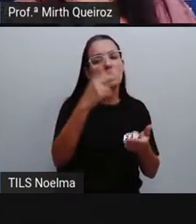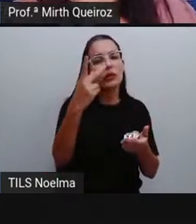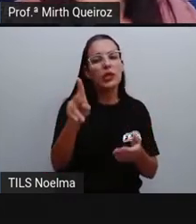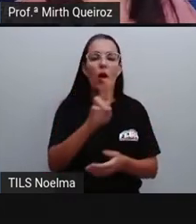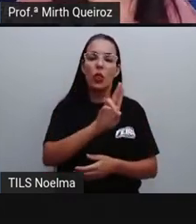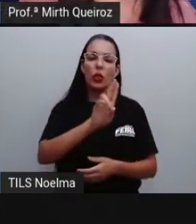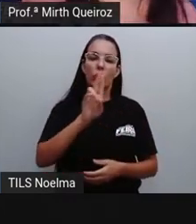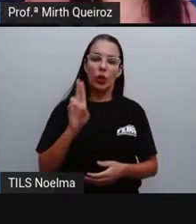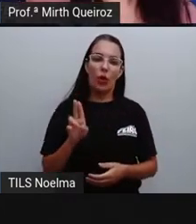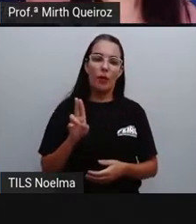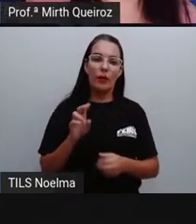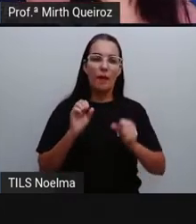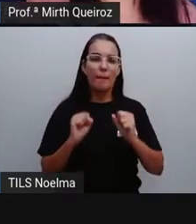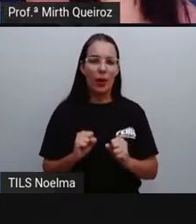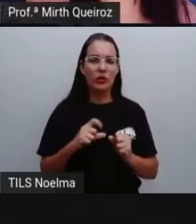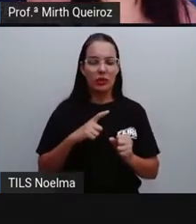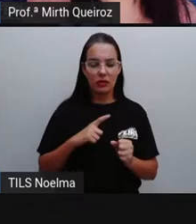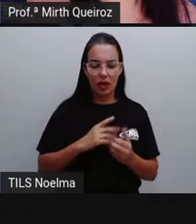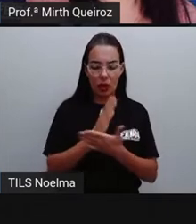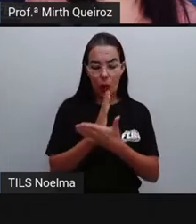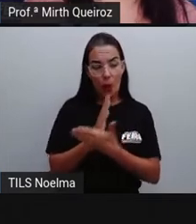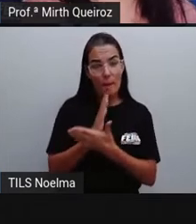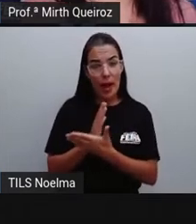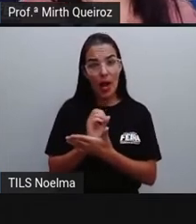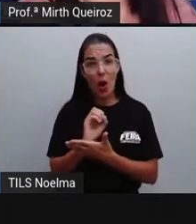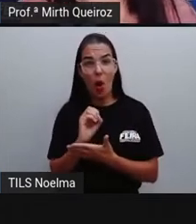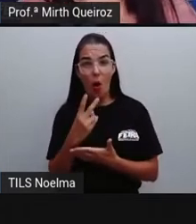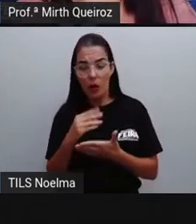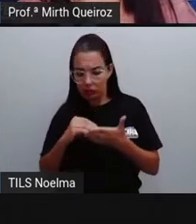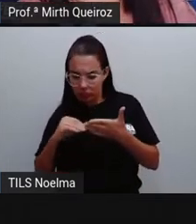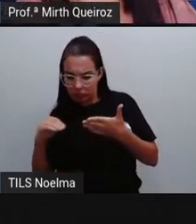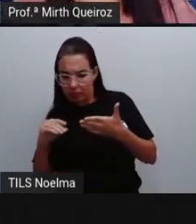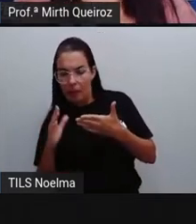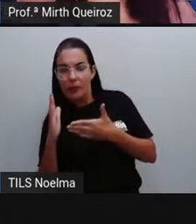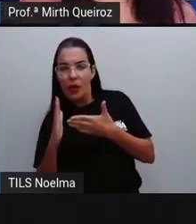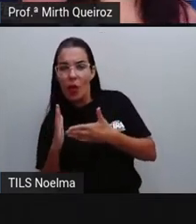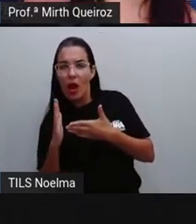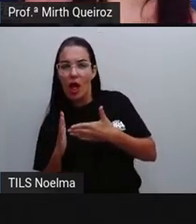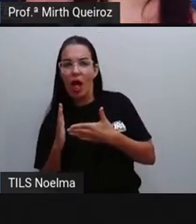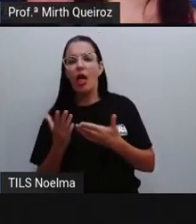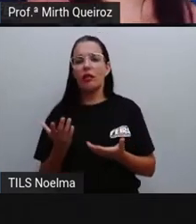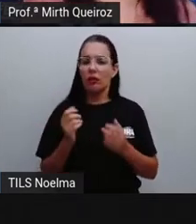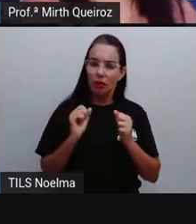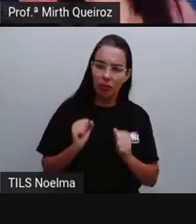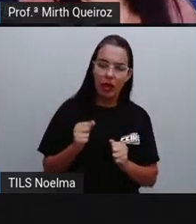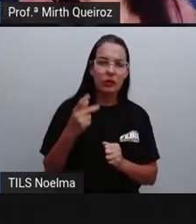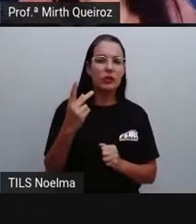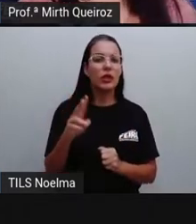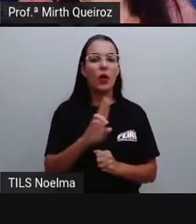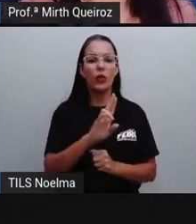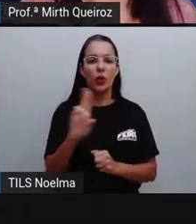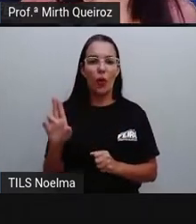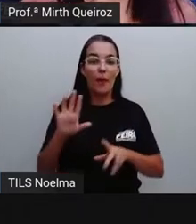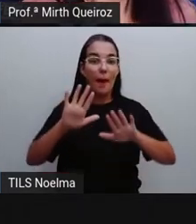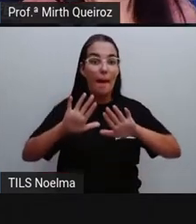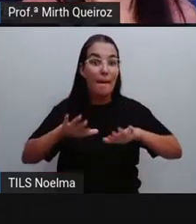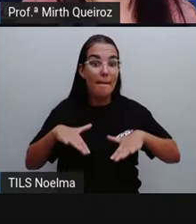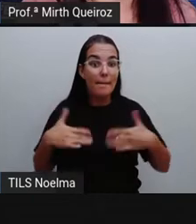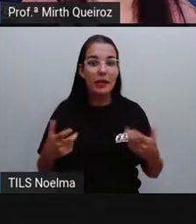direito, inferior, né? Embaixo ali da carta, ao final da carta, ou no canto esquerdo, ou pode vir também